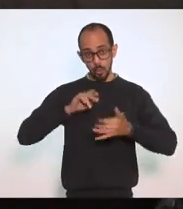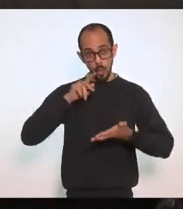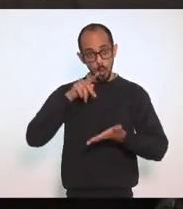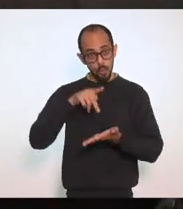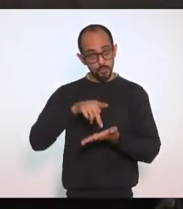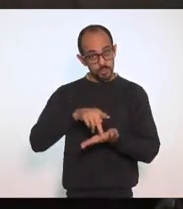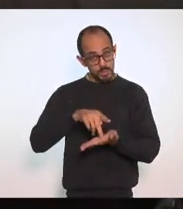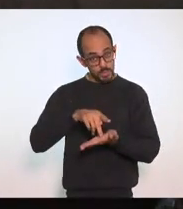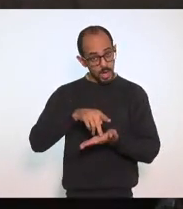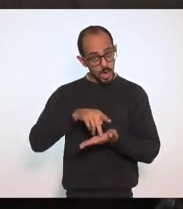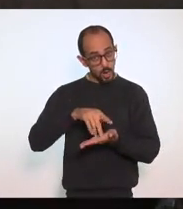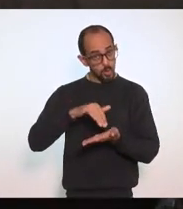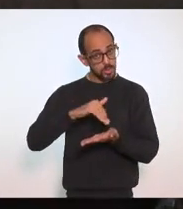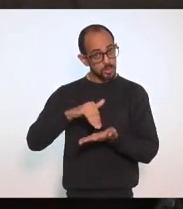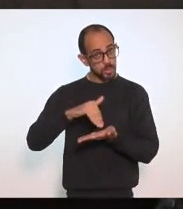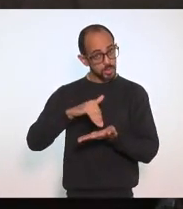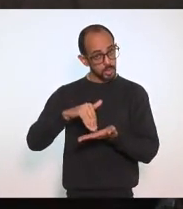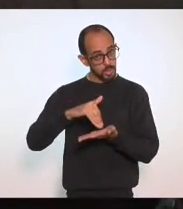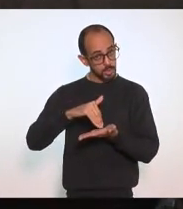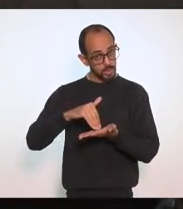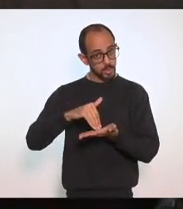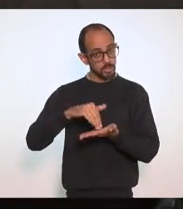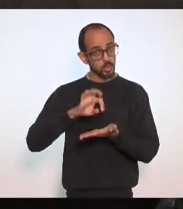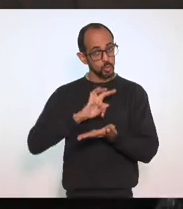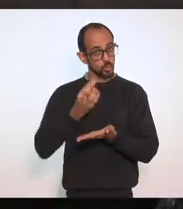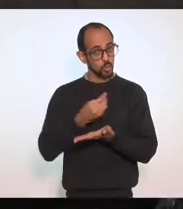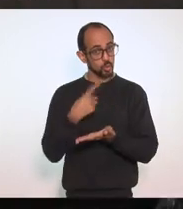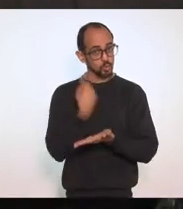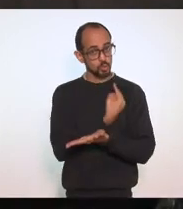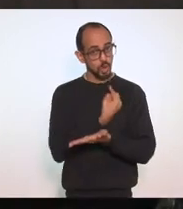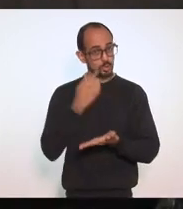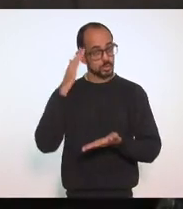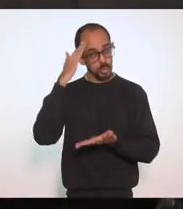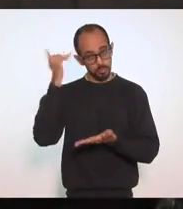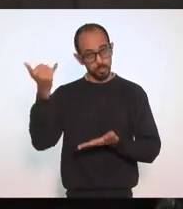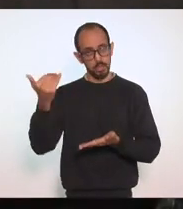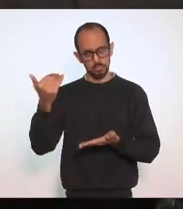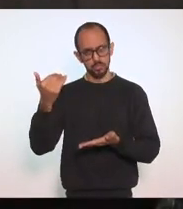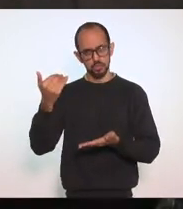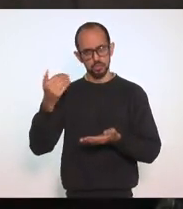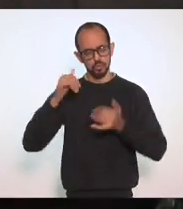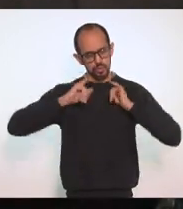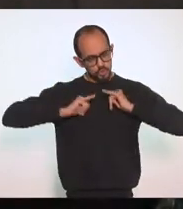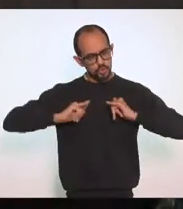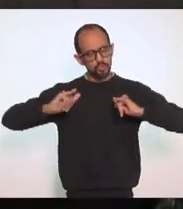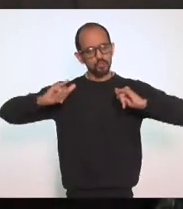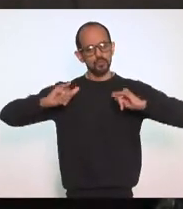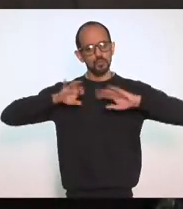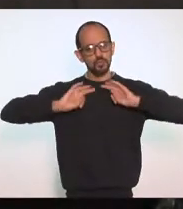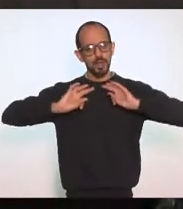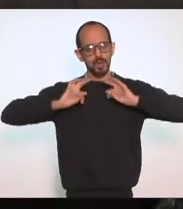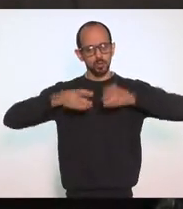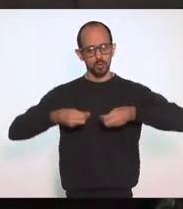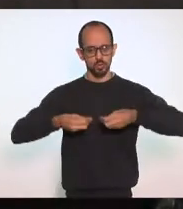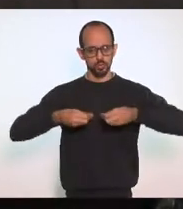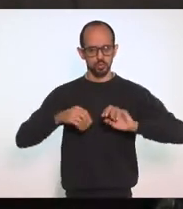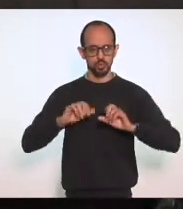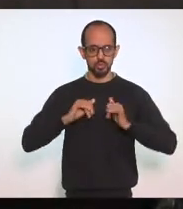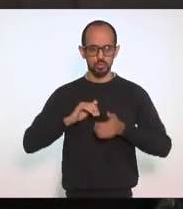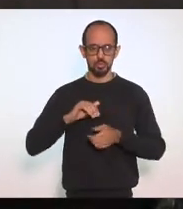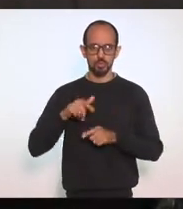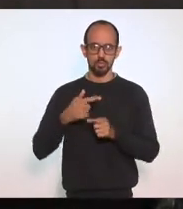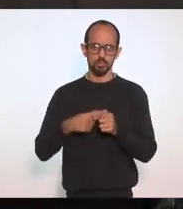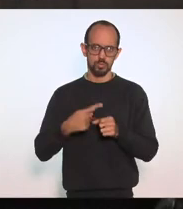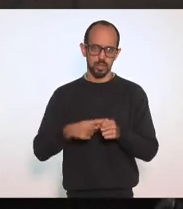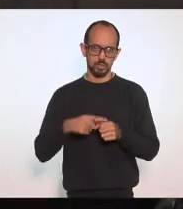Estadual Que é comum A todos Que divulga Esse mapeamento Para todos Os municípios Fluminenses Os municípios Que estiverem